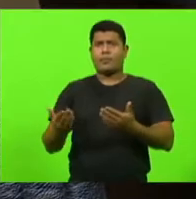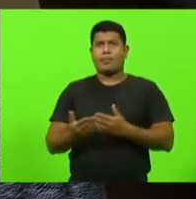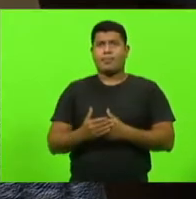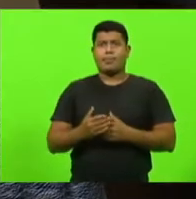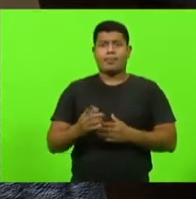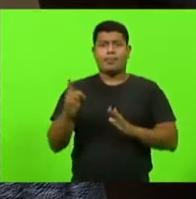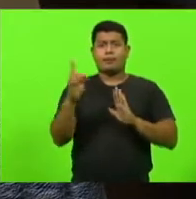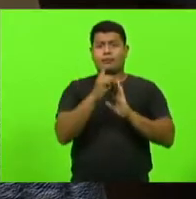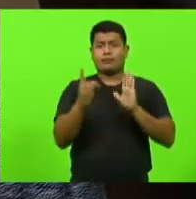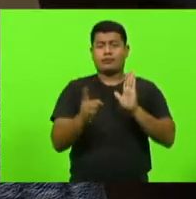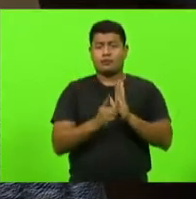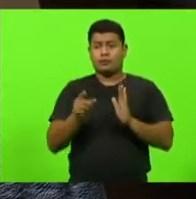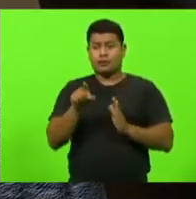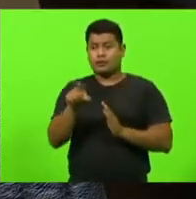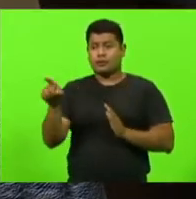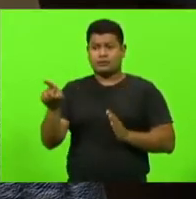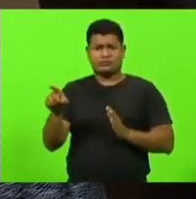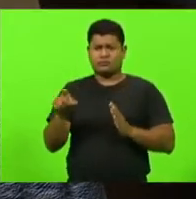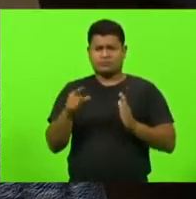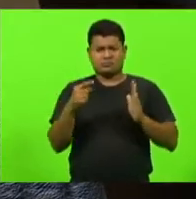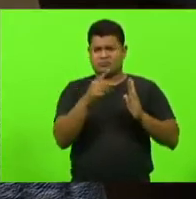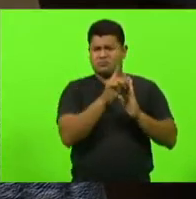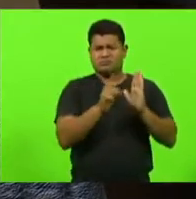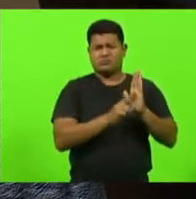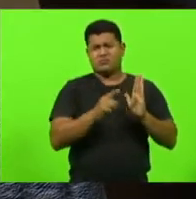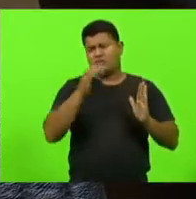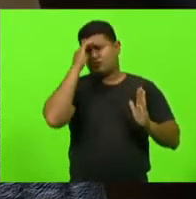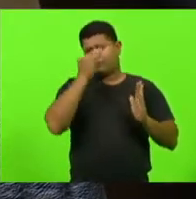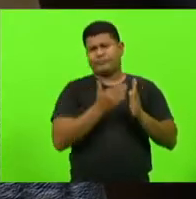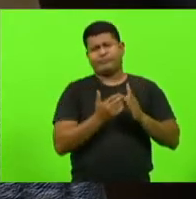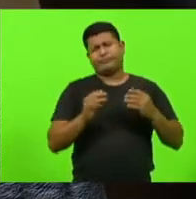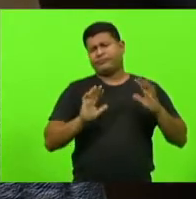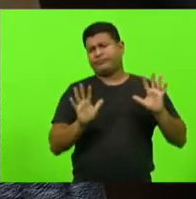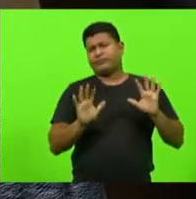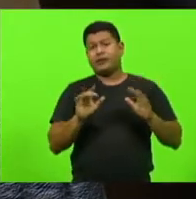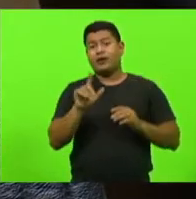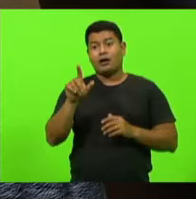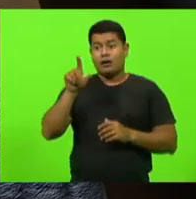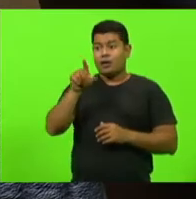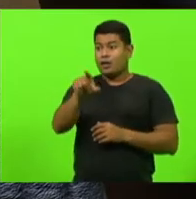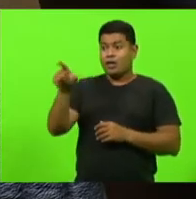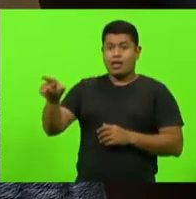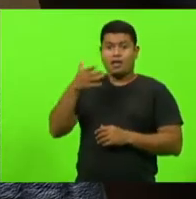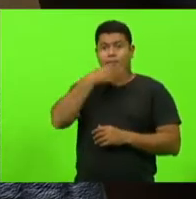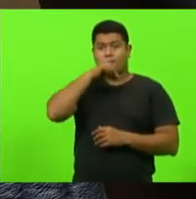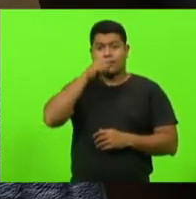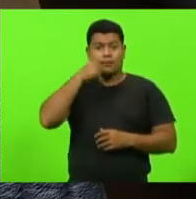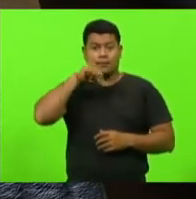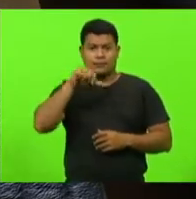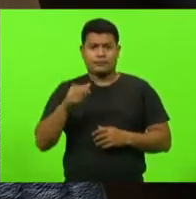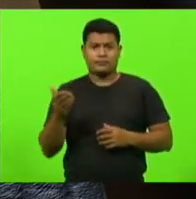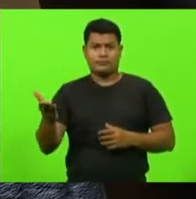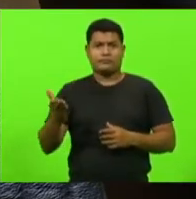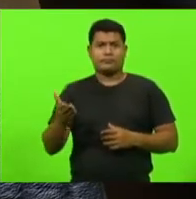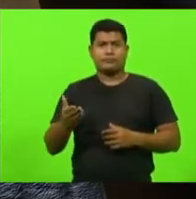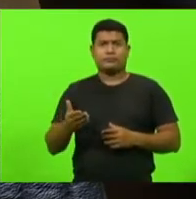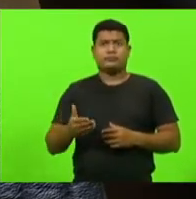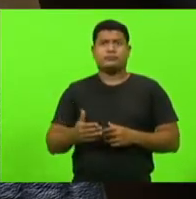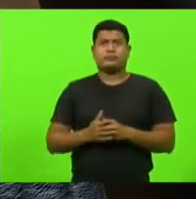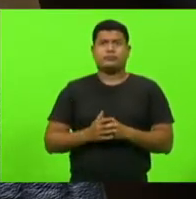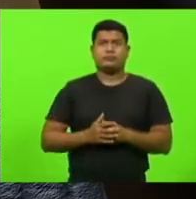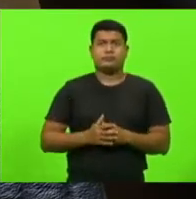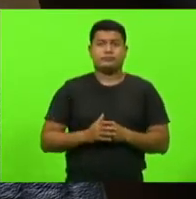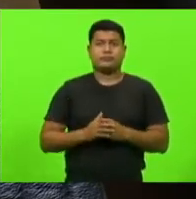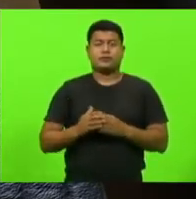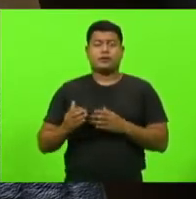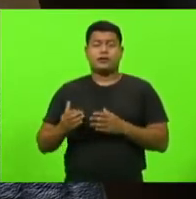importa, o importante é que os pais vão decidir se sim, se não. Pelo amor de Deus, e nisso vão ganhando tempo. E os pais chegam